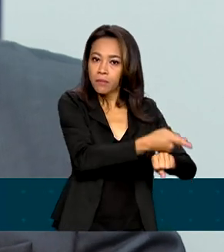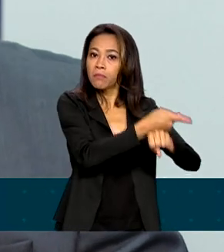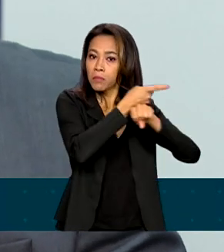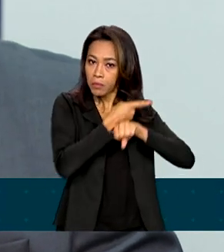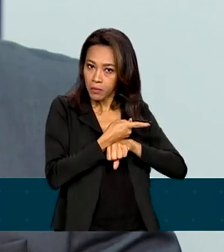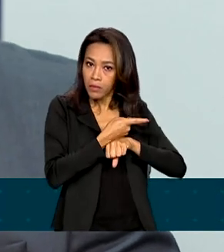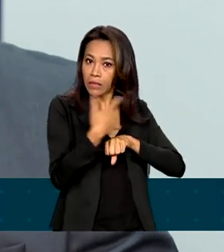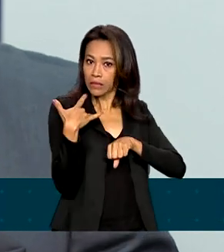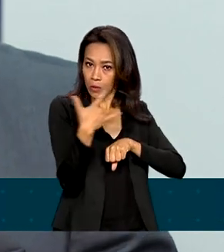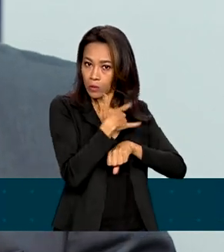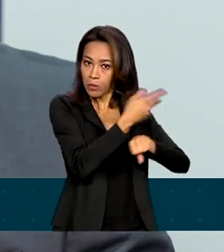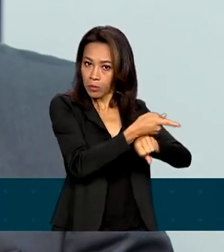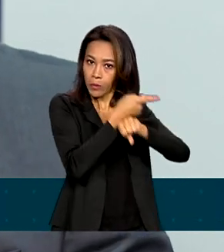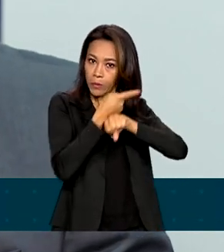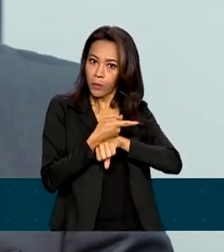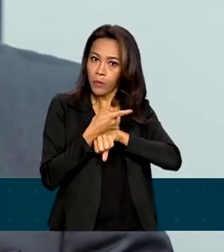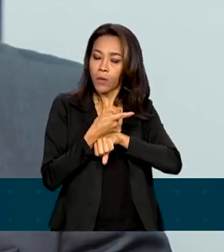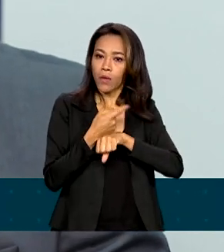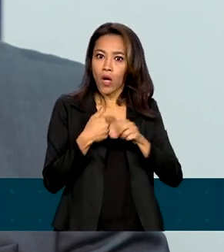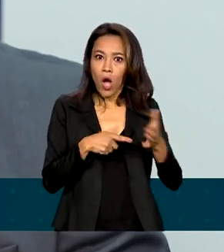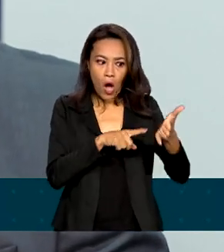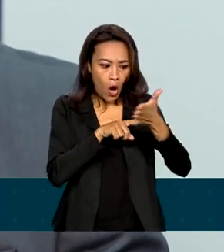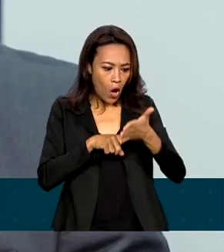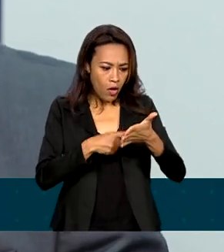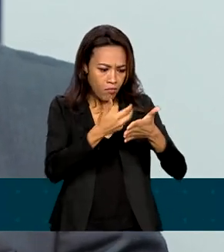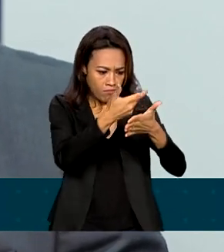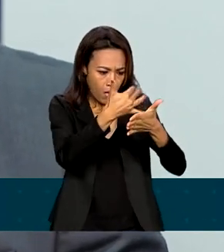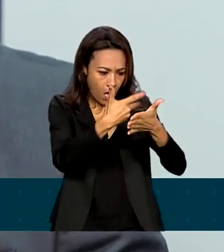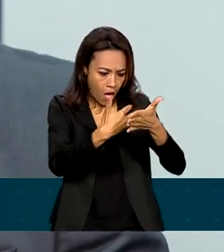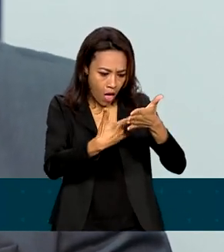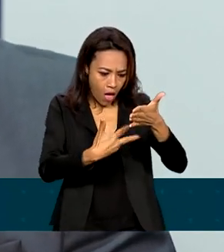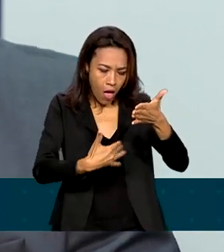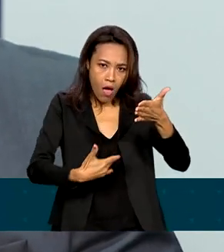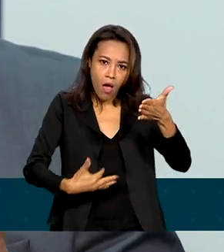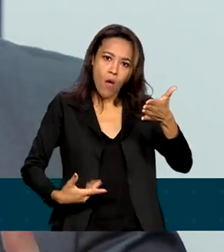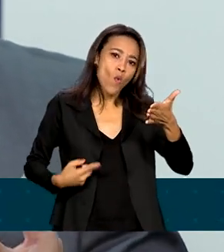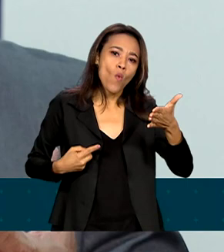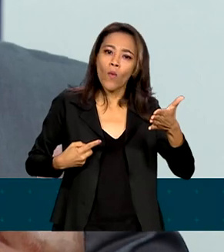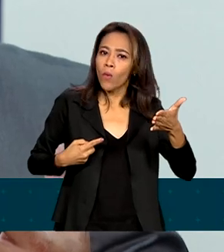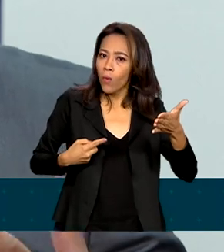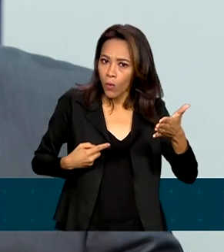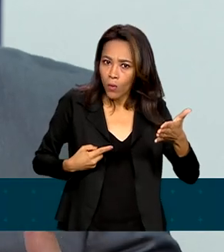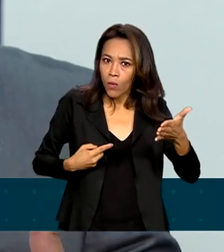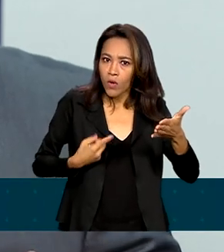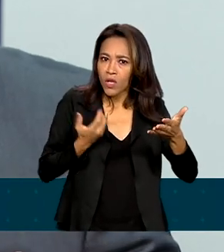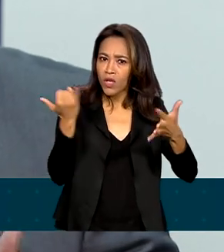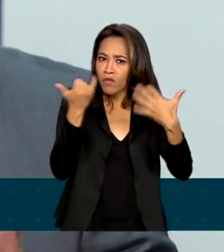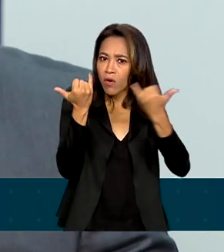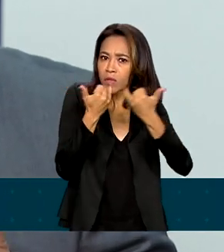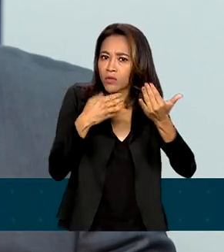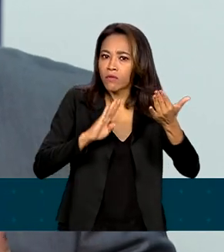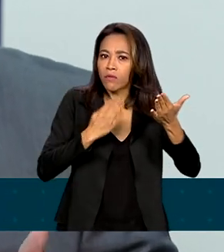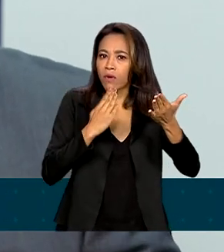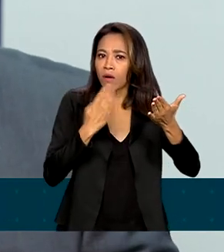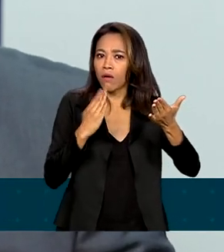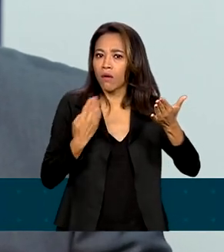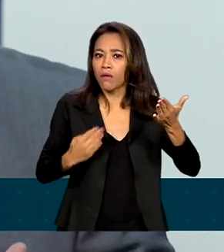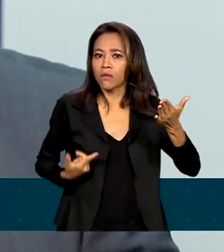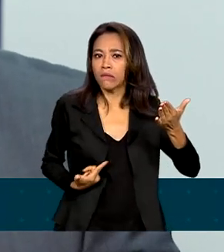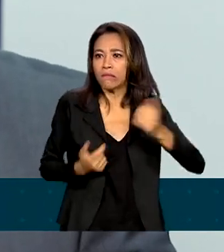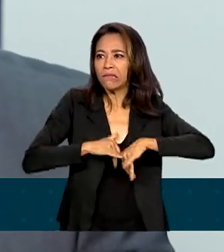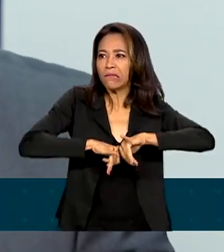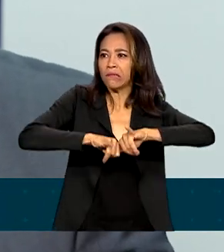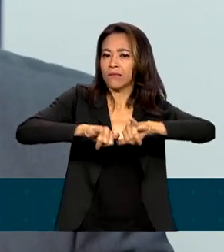pela quantidade de informação não verídica circulando nas redes